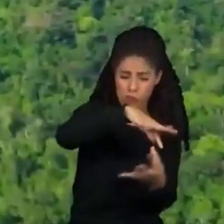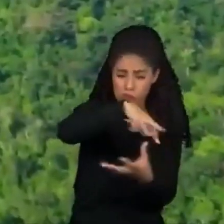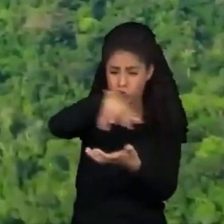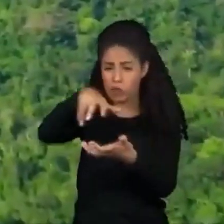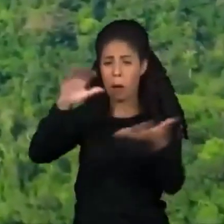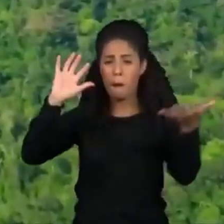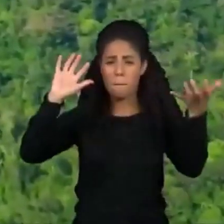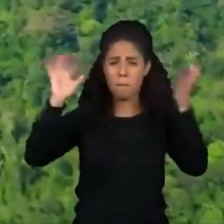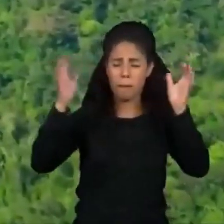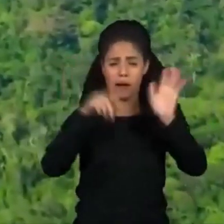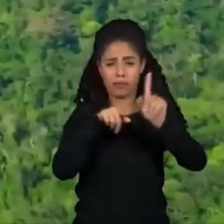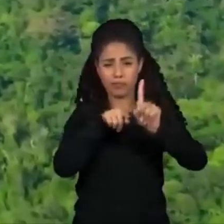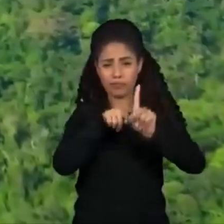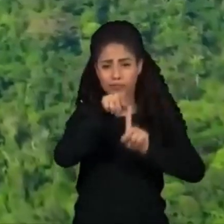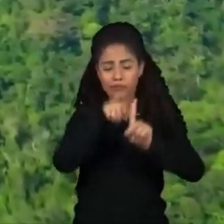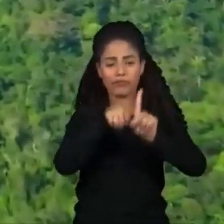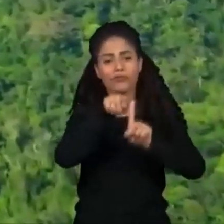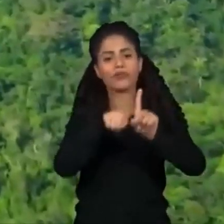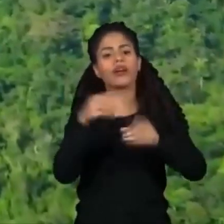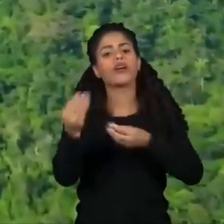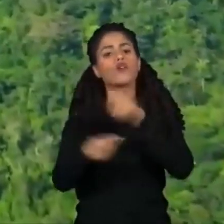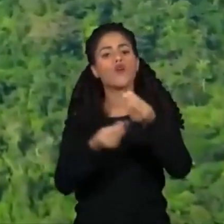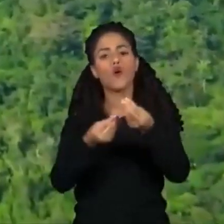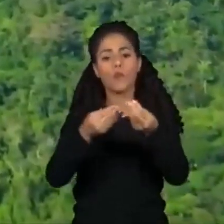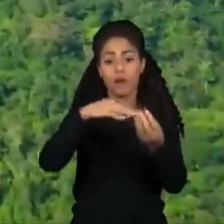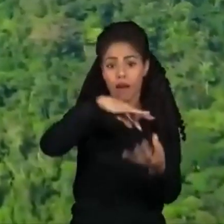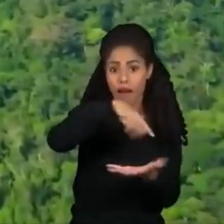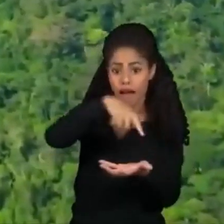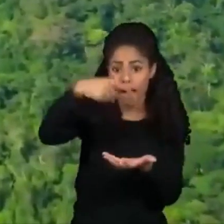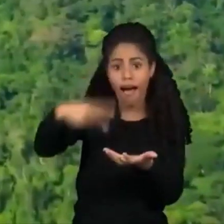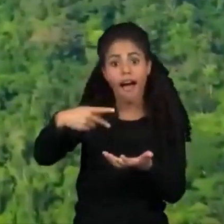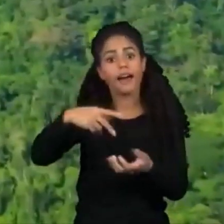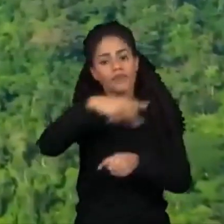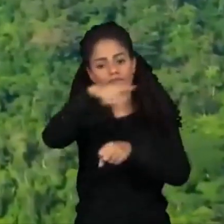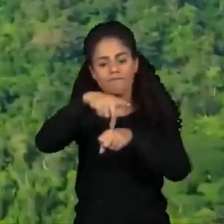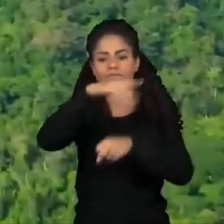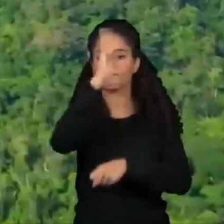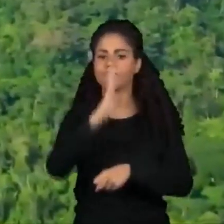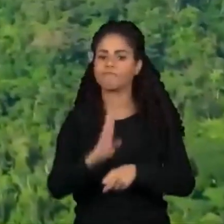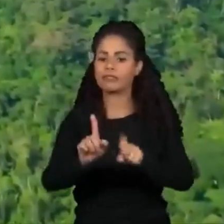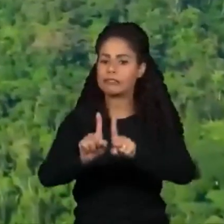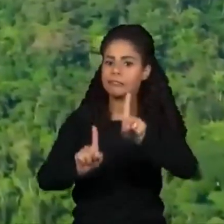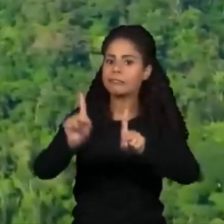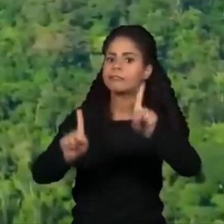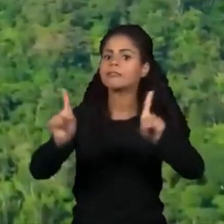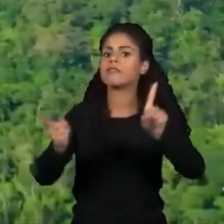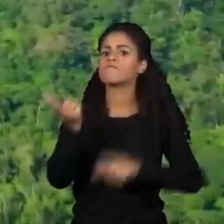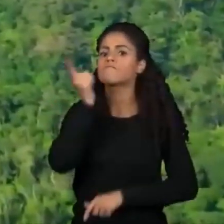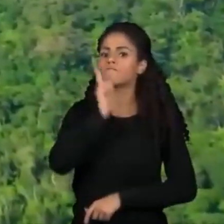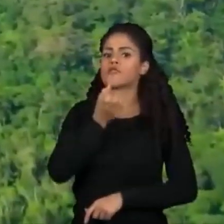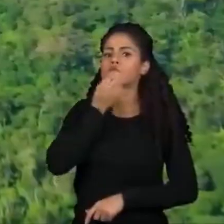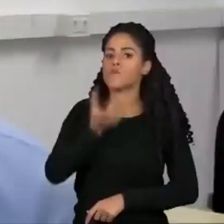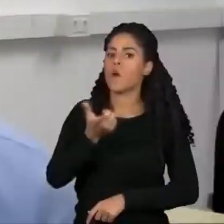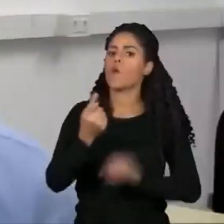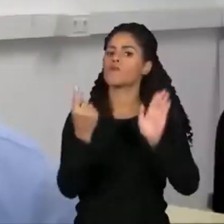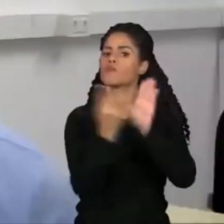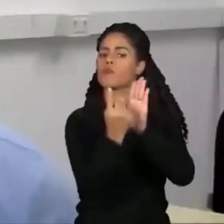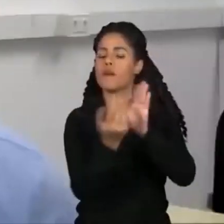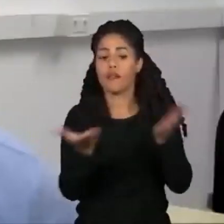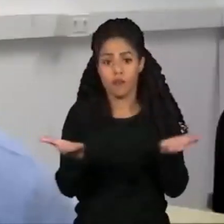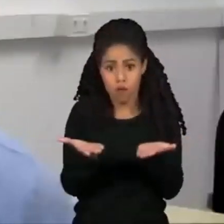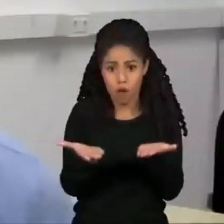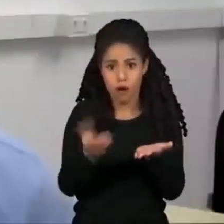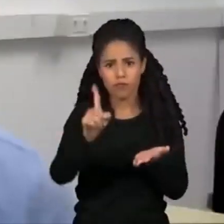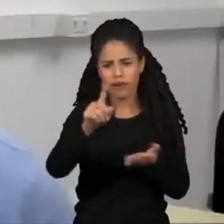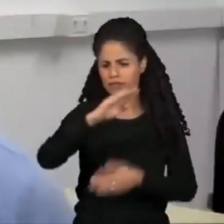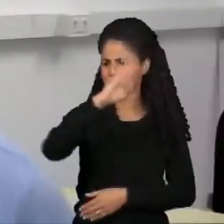sustentáveis de energia pode dar ao Brasil vantagens competitivas no mercado internacional. O Brasil tem